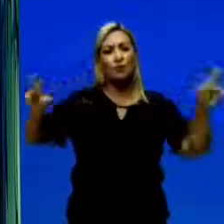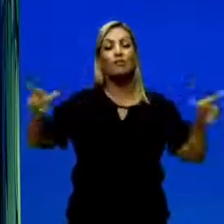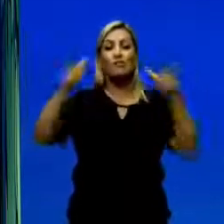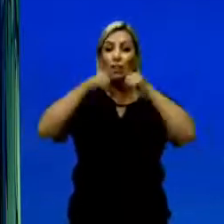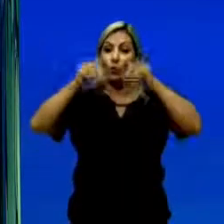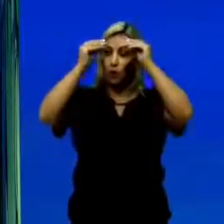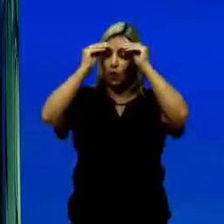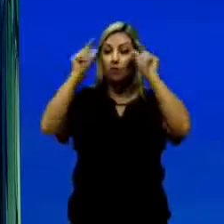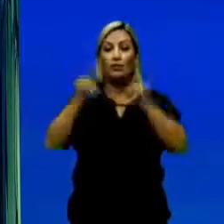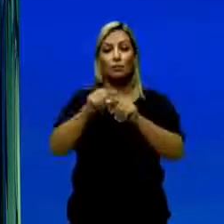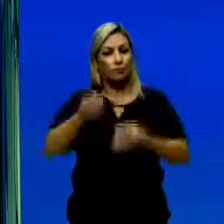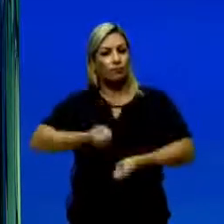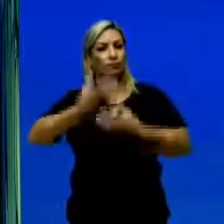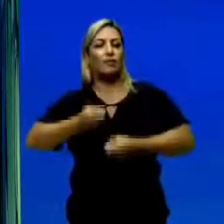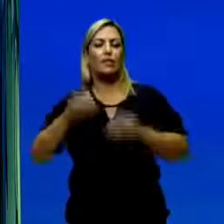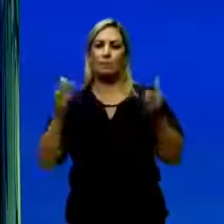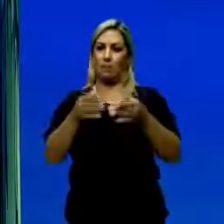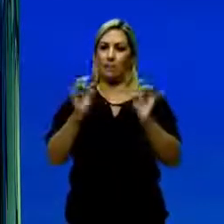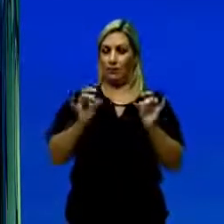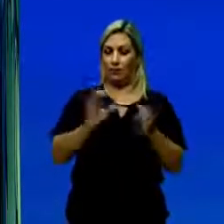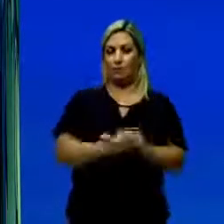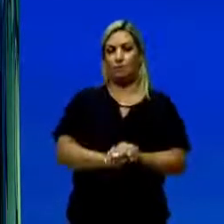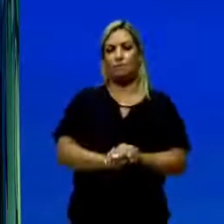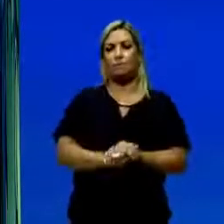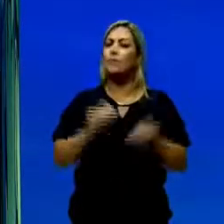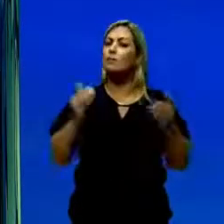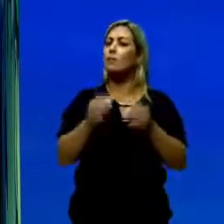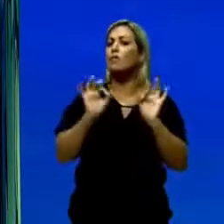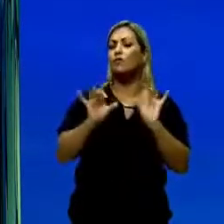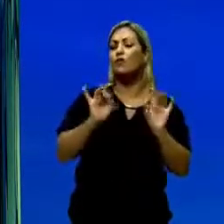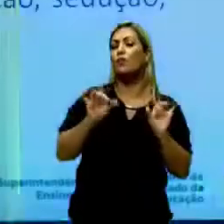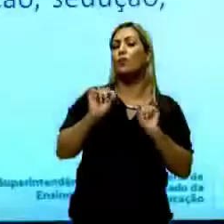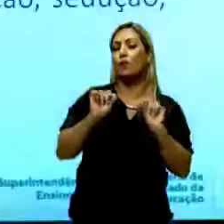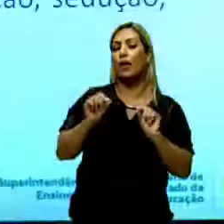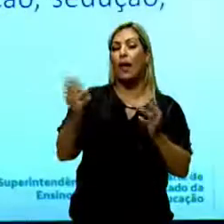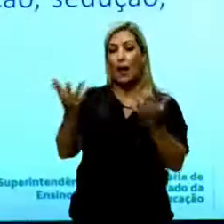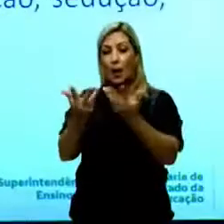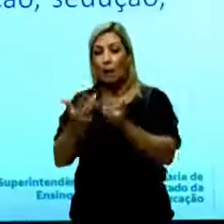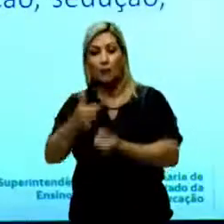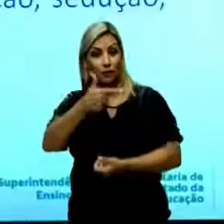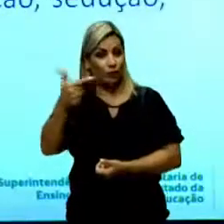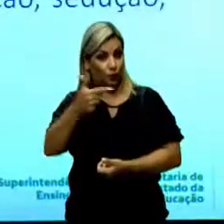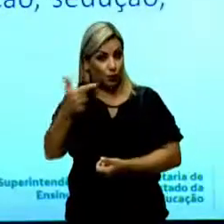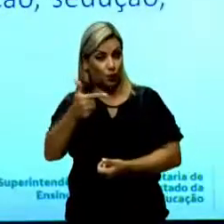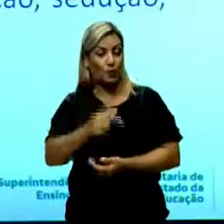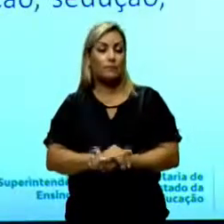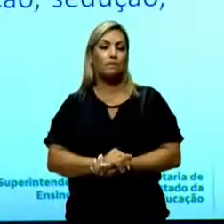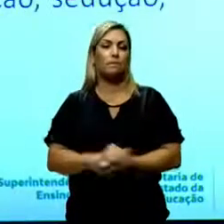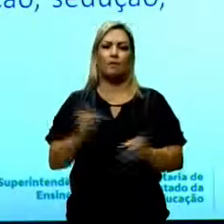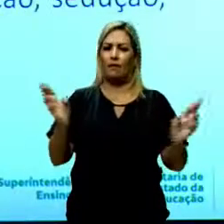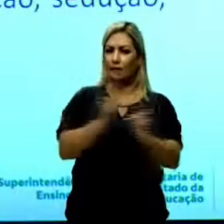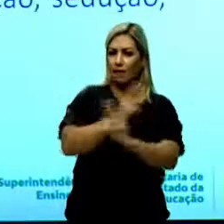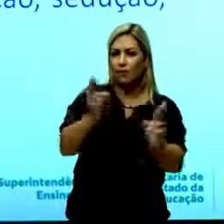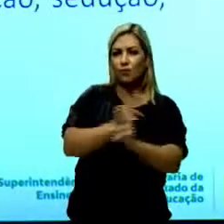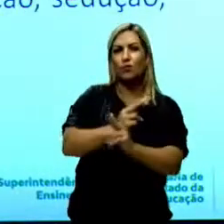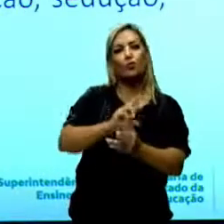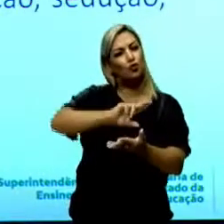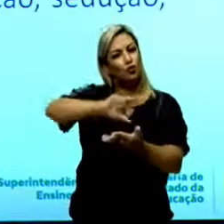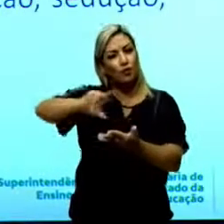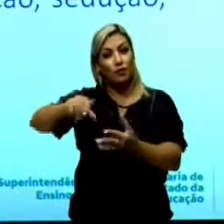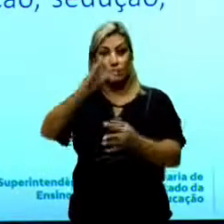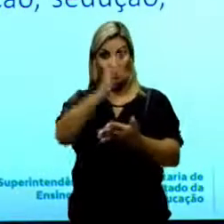manifestações específicas. Trabalharemos hoje especificamente a habilidade 22, relacionar em diferentes